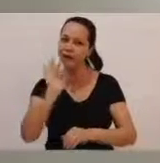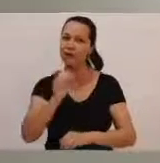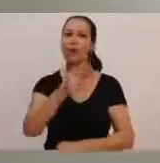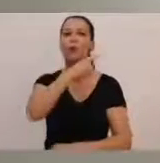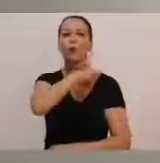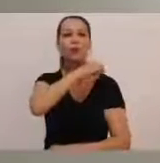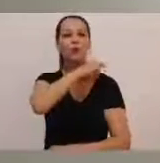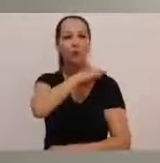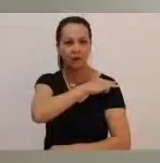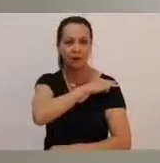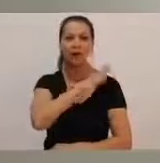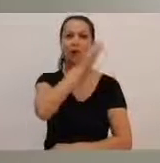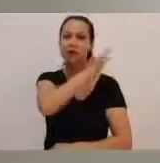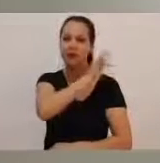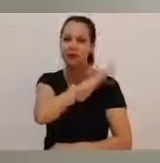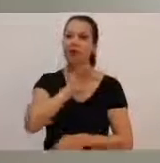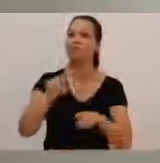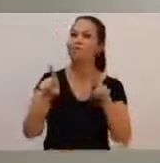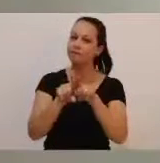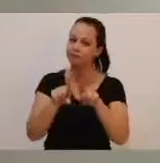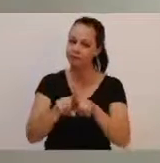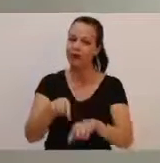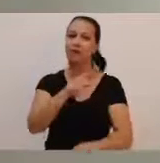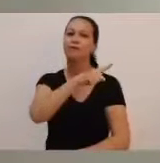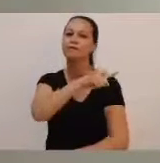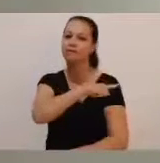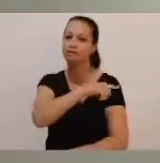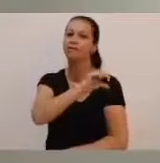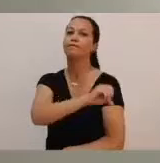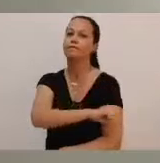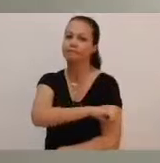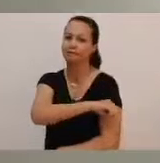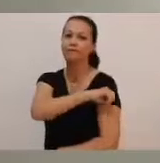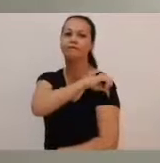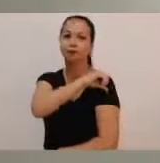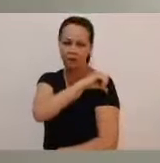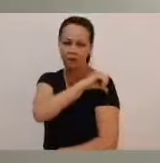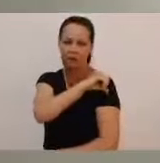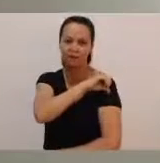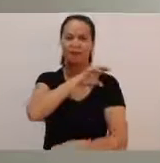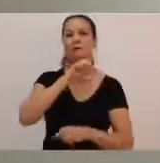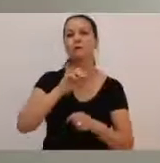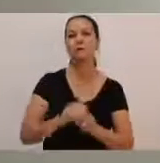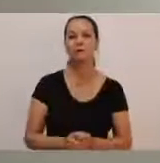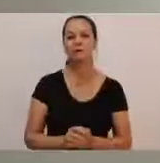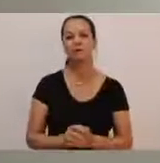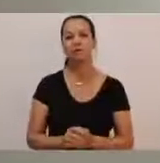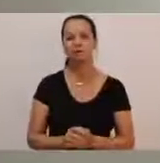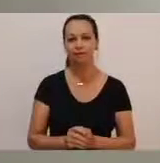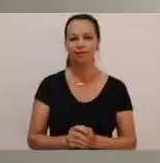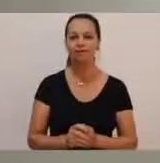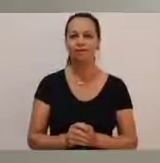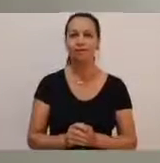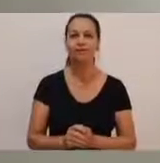nível médio e técnico e também para aquelas que têm como escolaridade mínima exigida o ensino